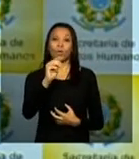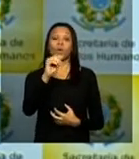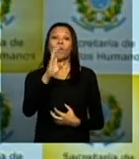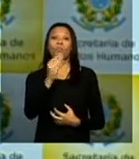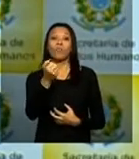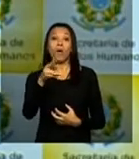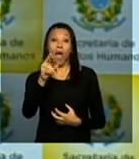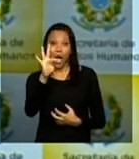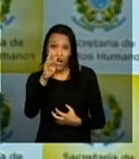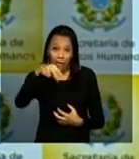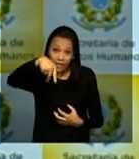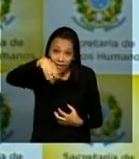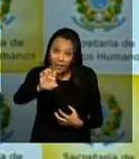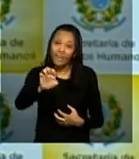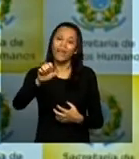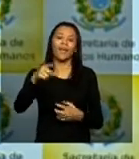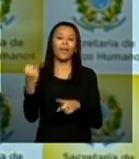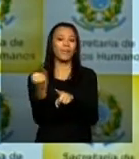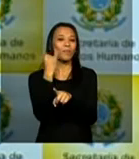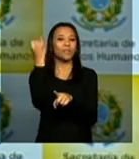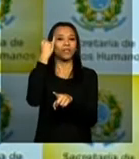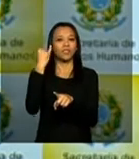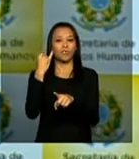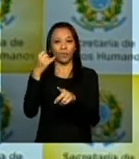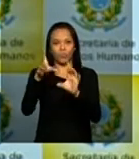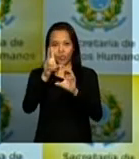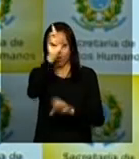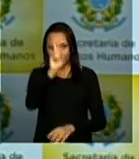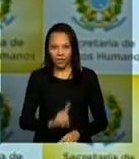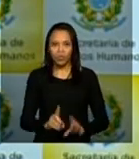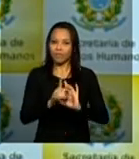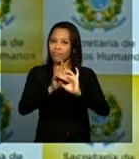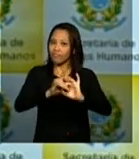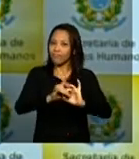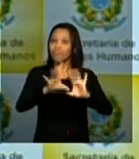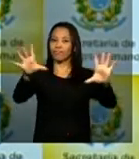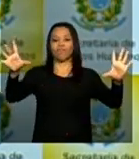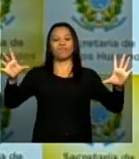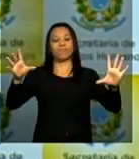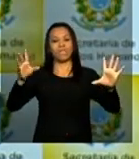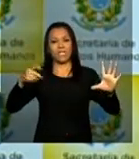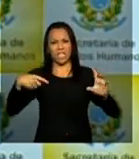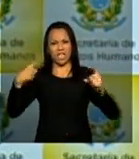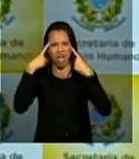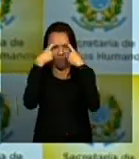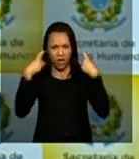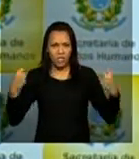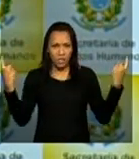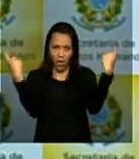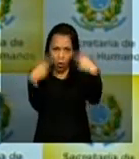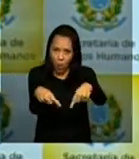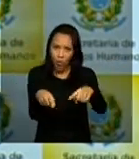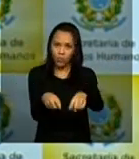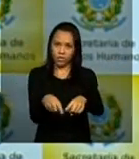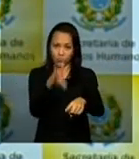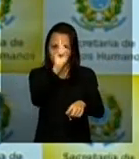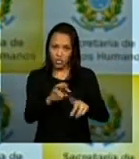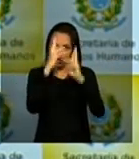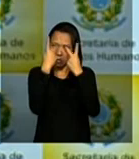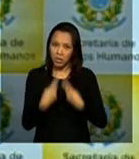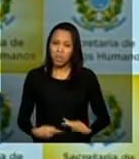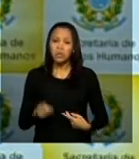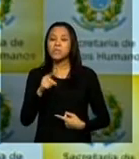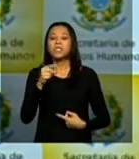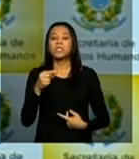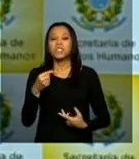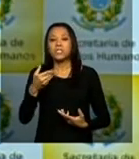democracia e para o futuro do nosso país que as violações dos direitos humanos não sejam passagens desbotadas na memória